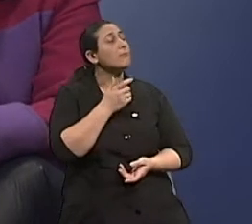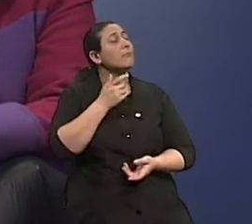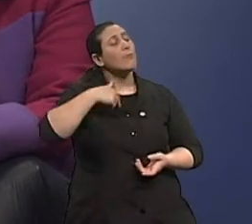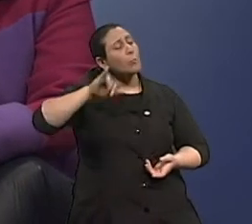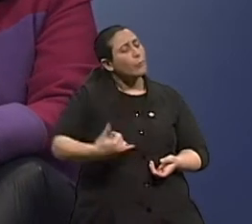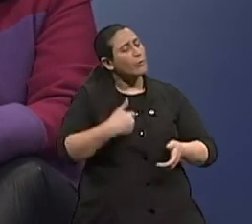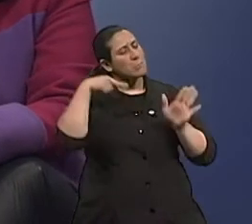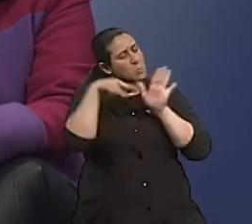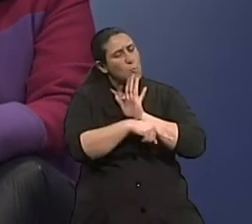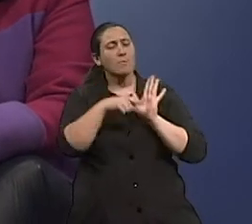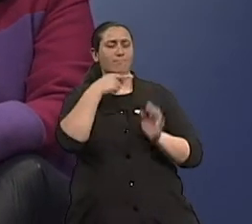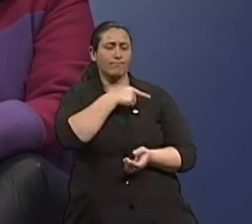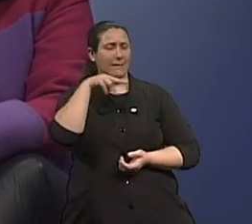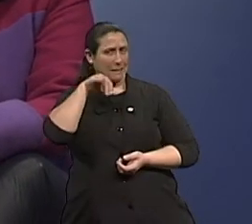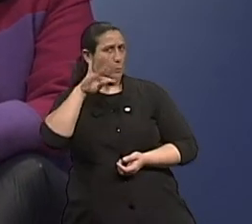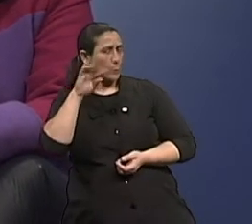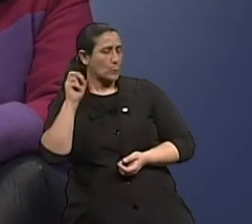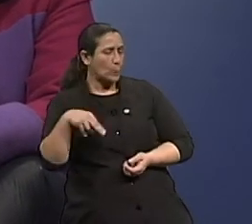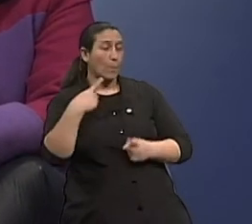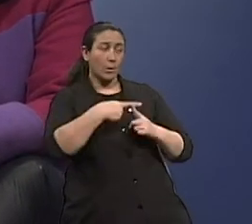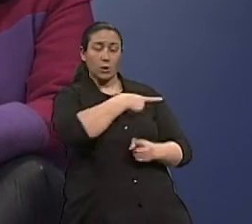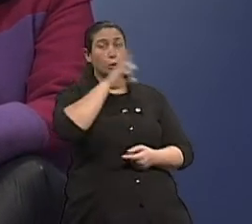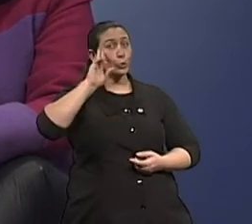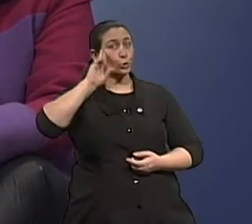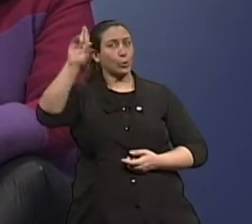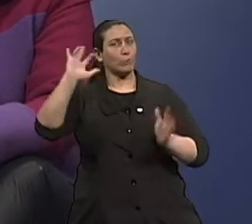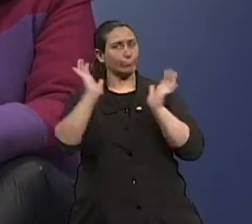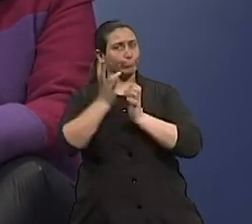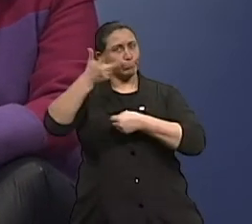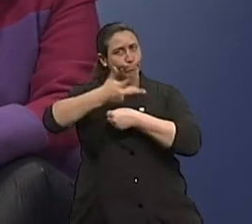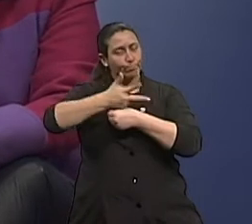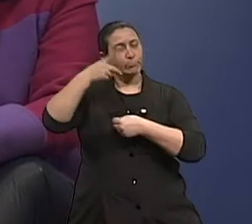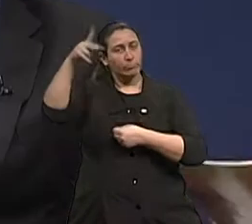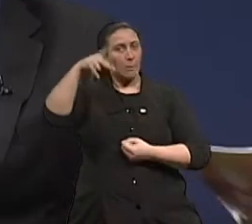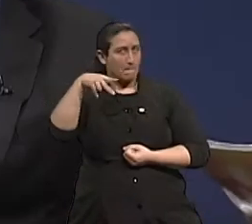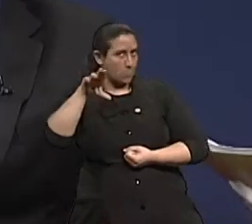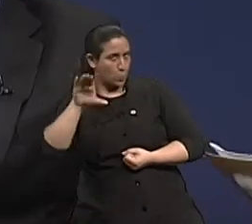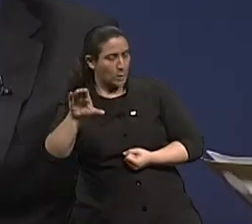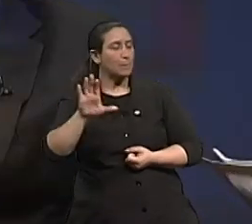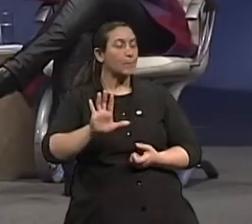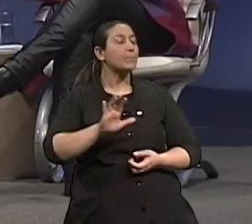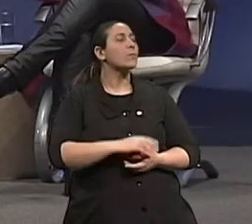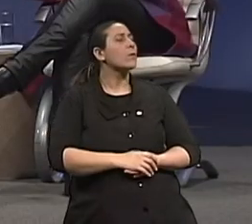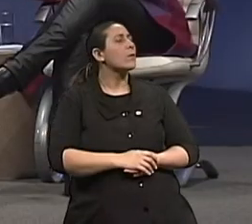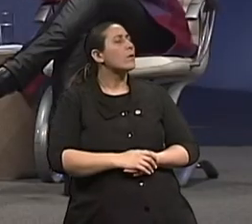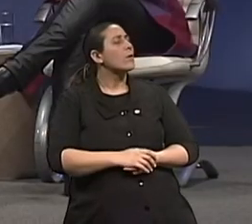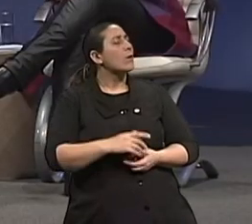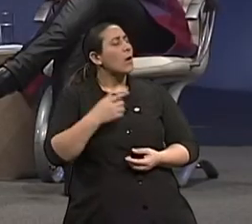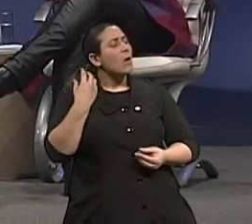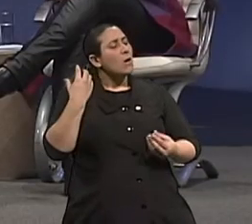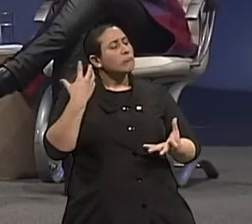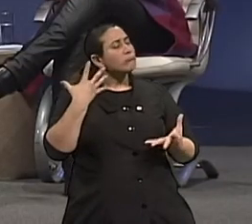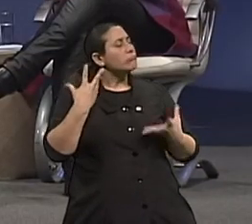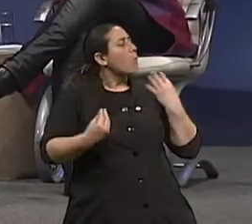aqui, eu converso então com o diretor do Instituto de Geriatria e Gerontologia da PUC, doutor Newton Terra, a questão de